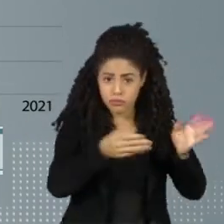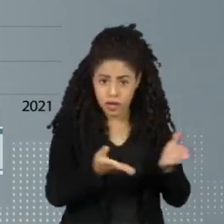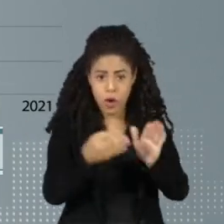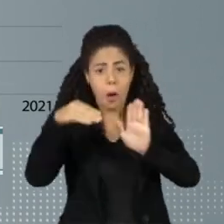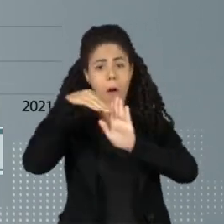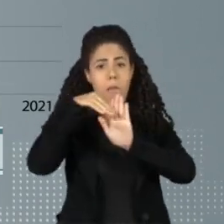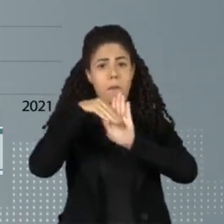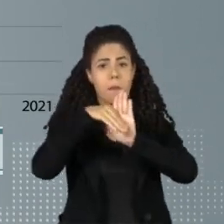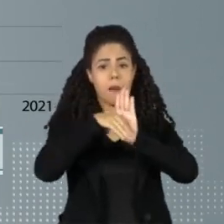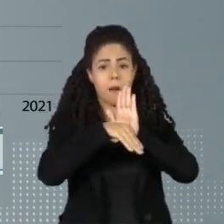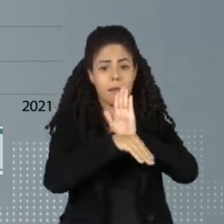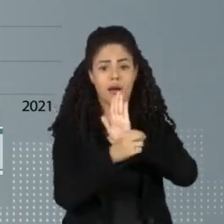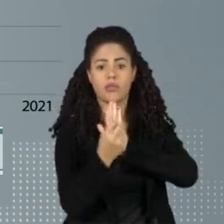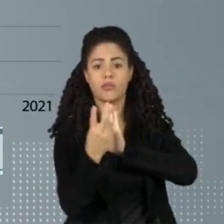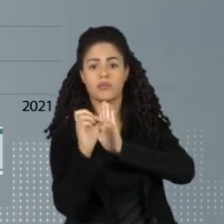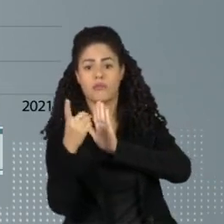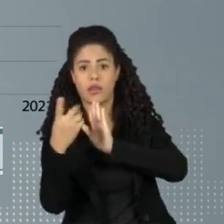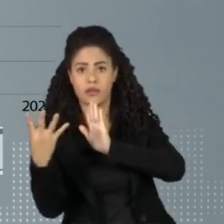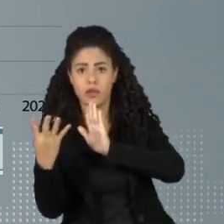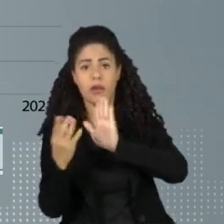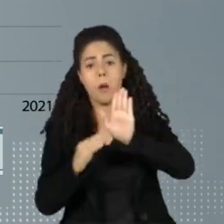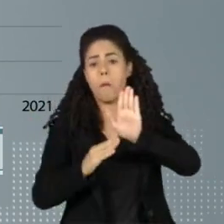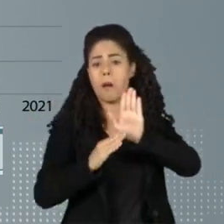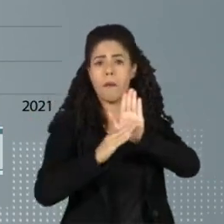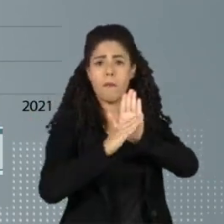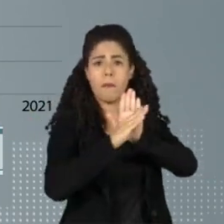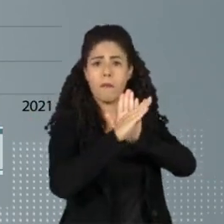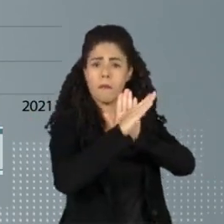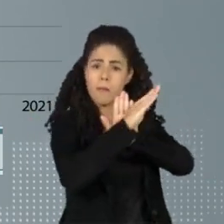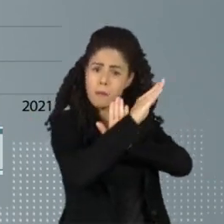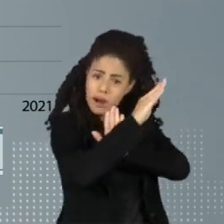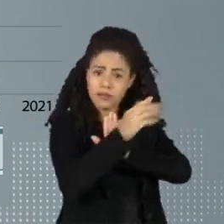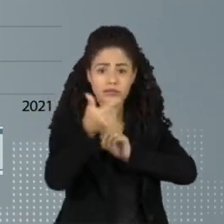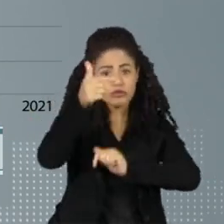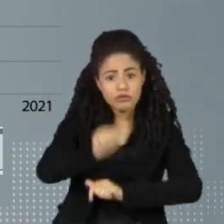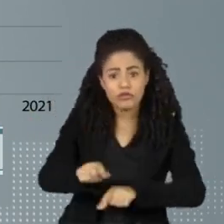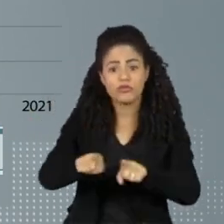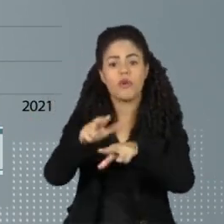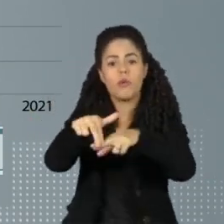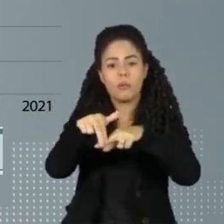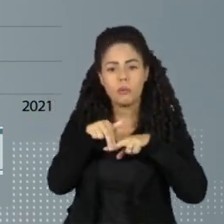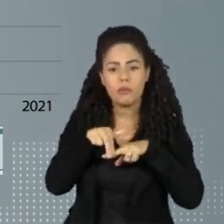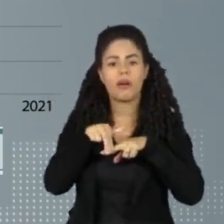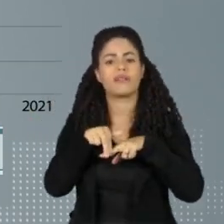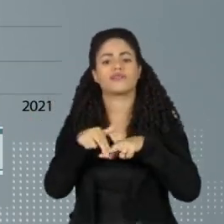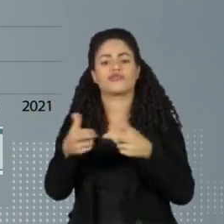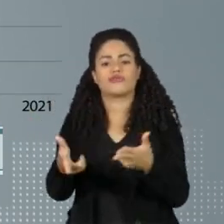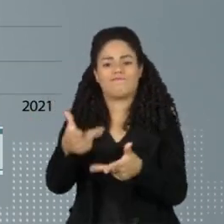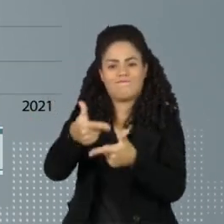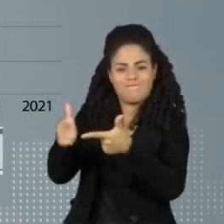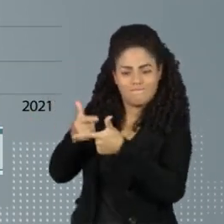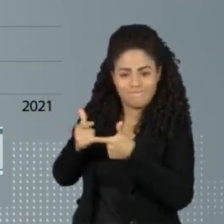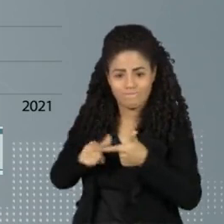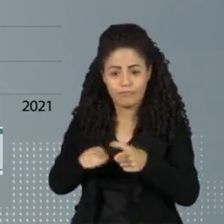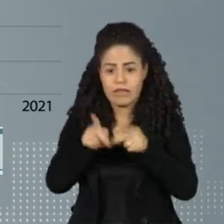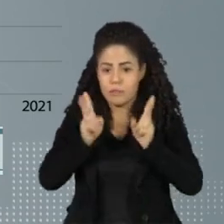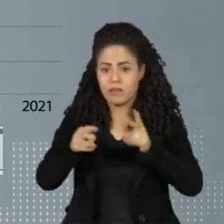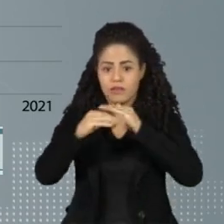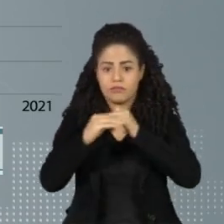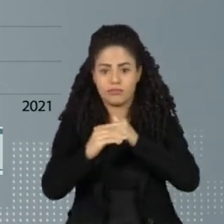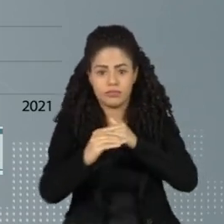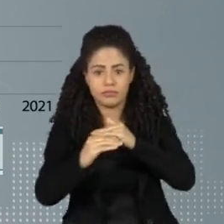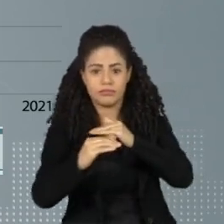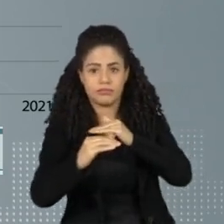caiu até 2014. Voltou a subir nos dois anos seguintes por causa da recessão. Manteve-se praticamente